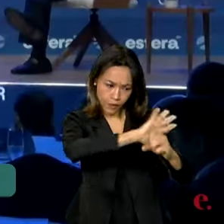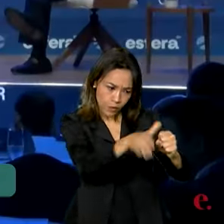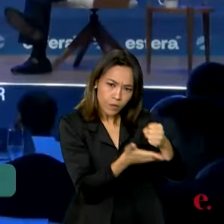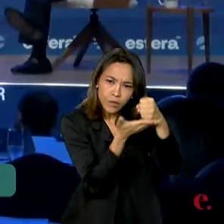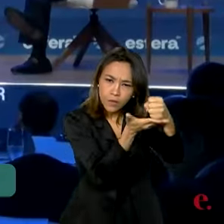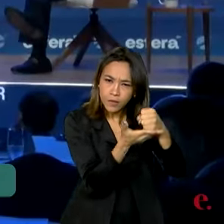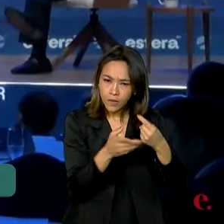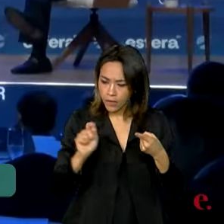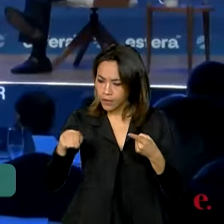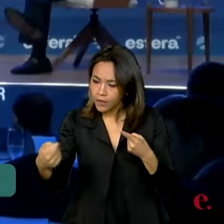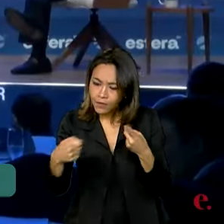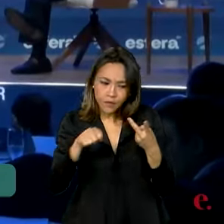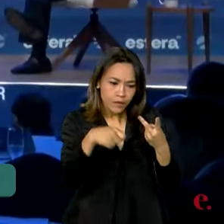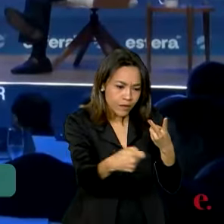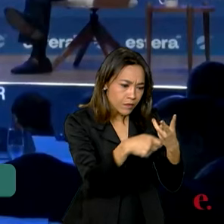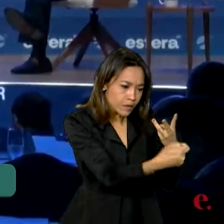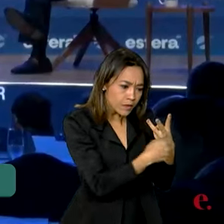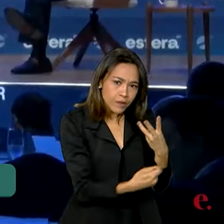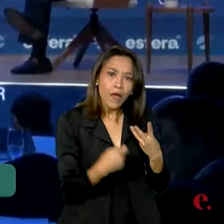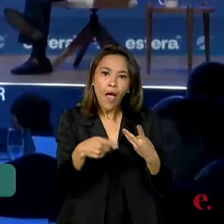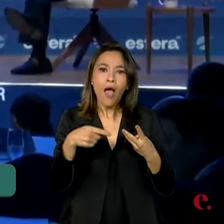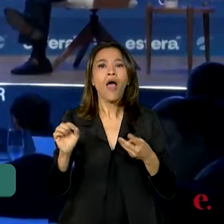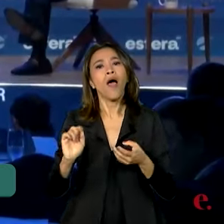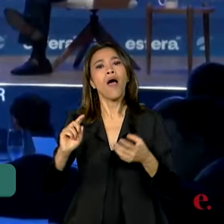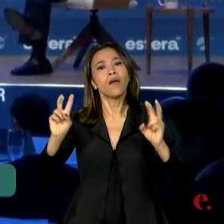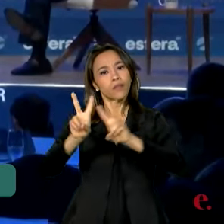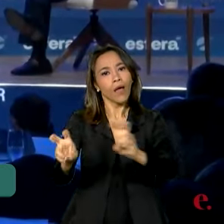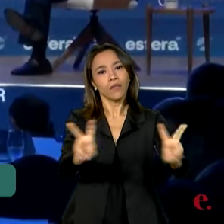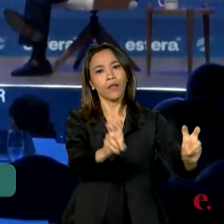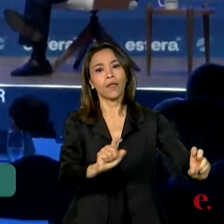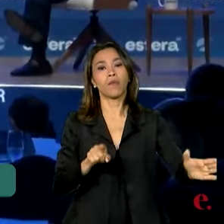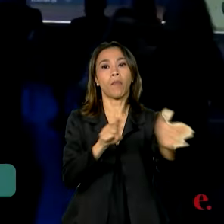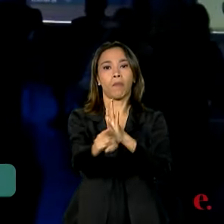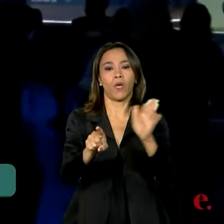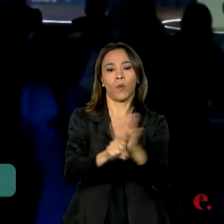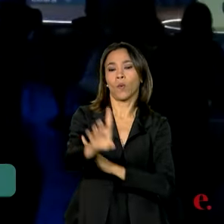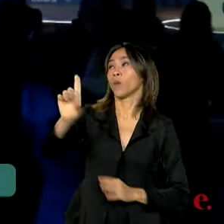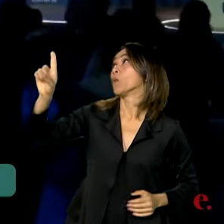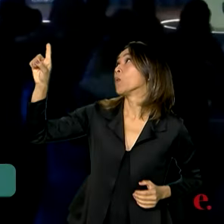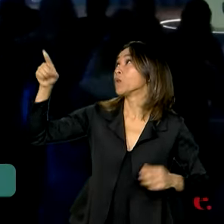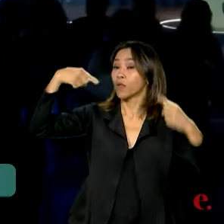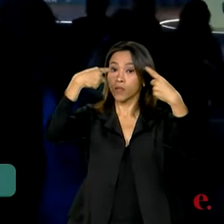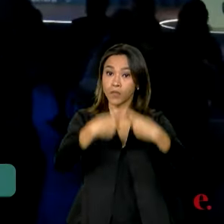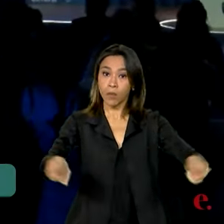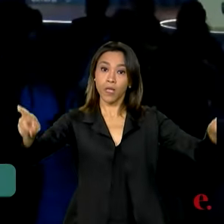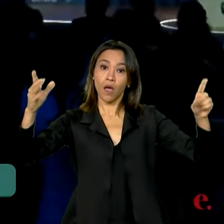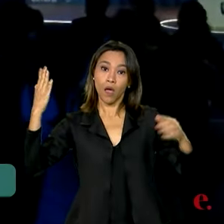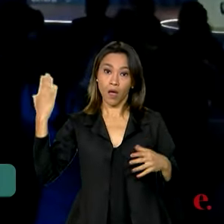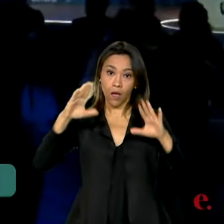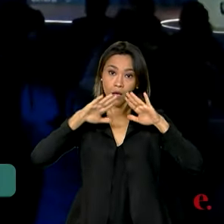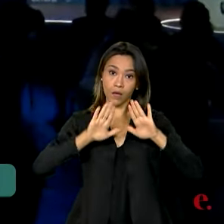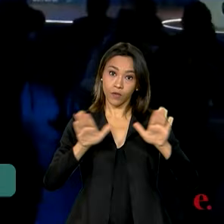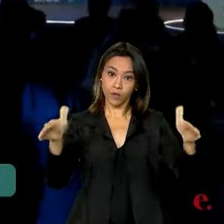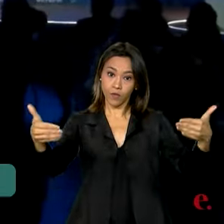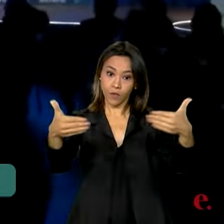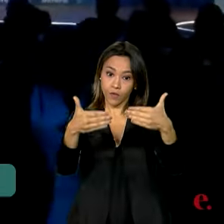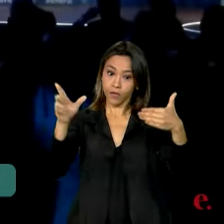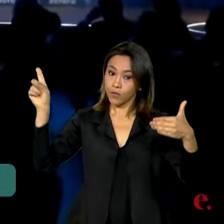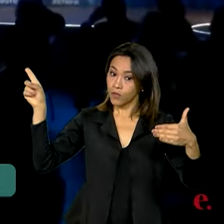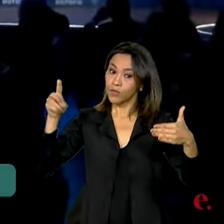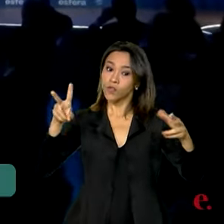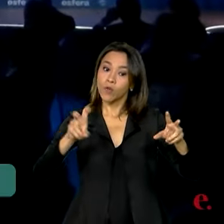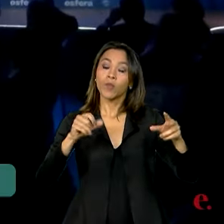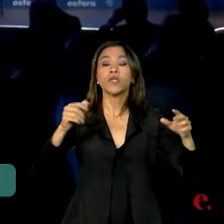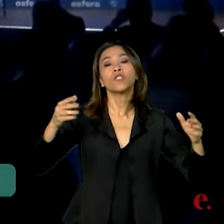Essas são algumas das perguntas que foram lançadas na abertura do seminário Brasil Hoje, diálogos para debater o